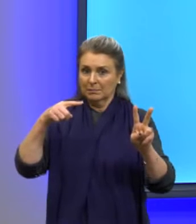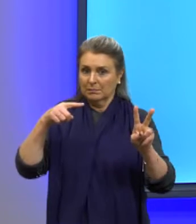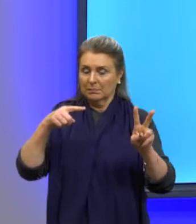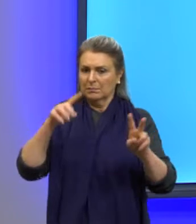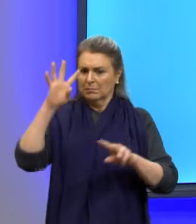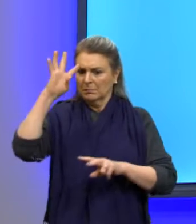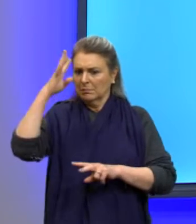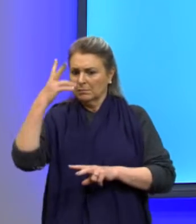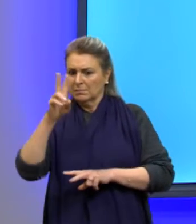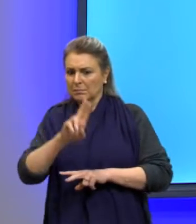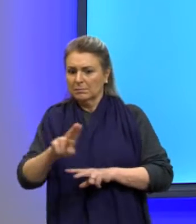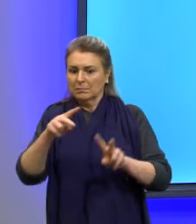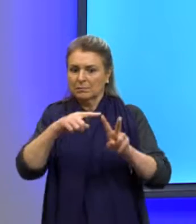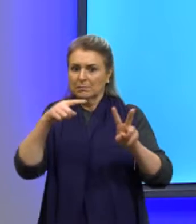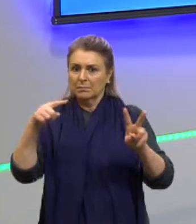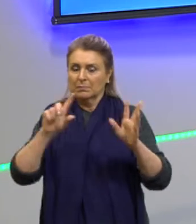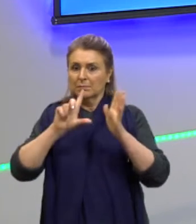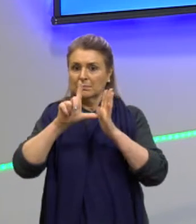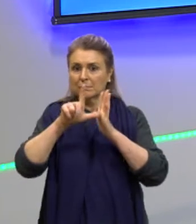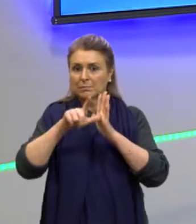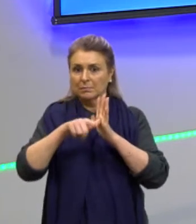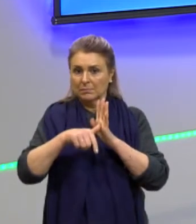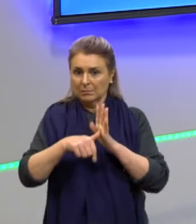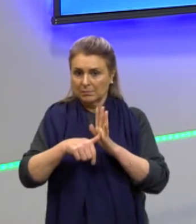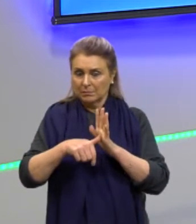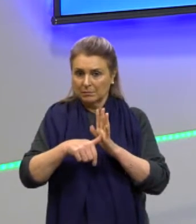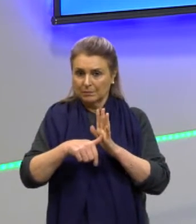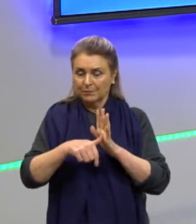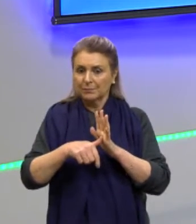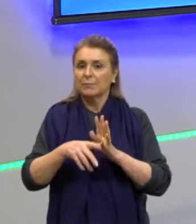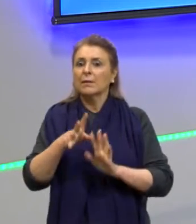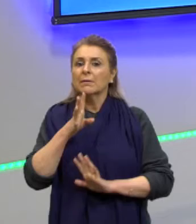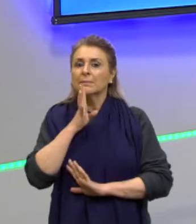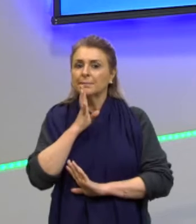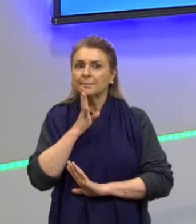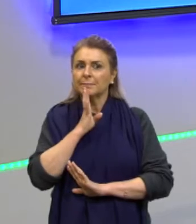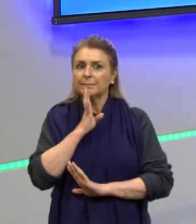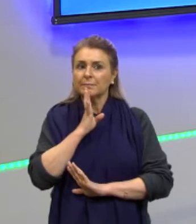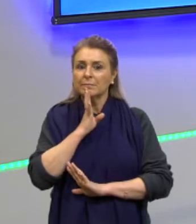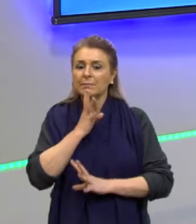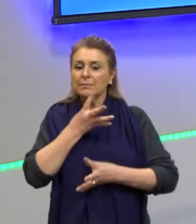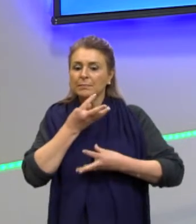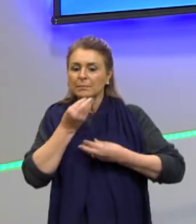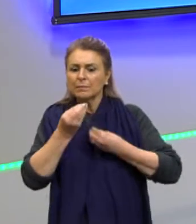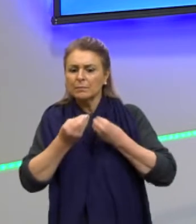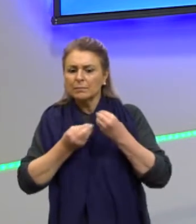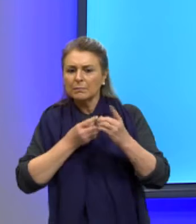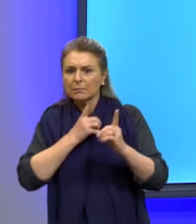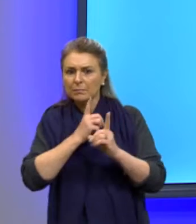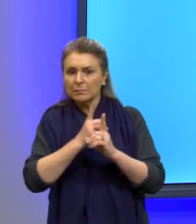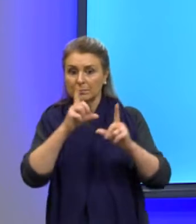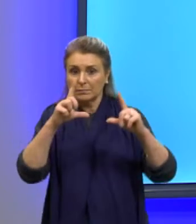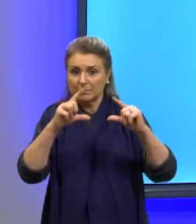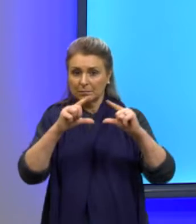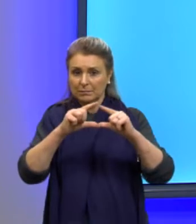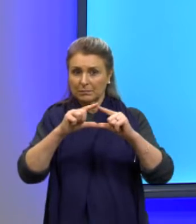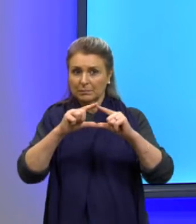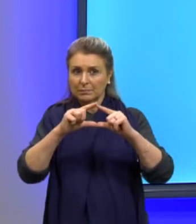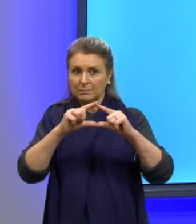Resolvê-la pela fórmula de Bhaskara, então eu preciso conhecer como que eu encontro o delta